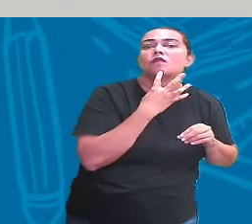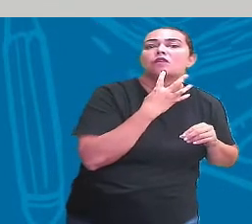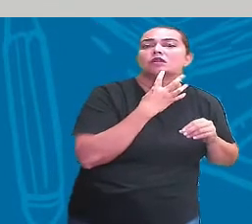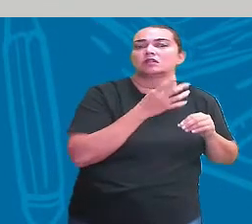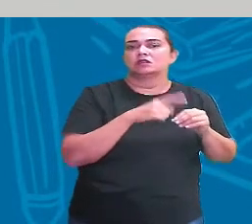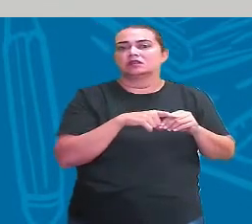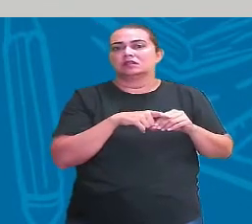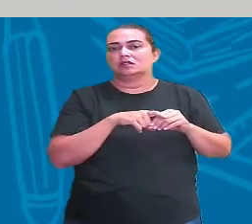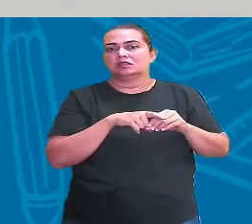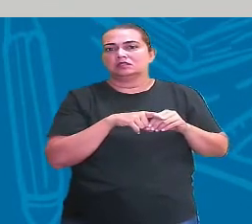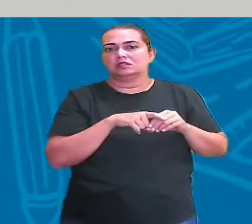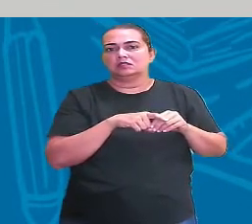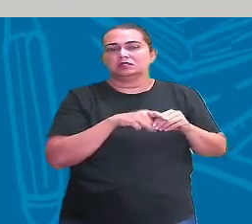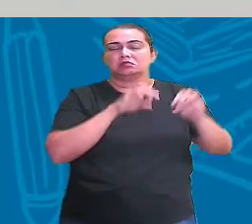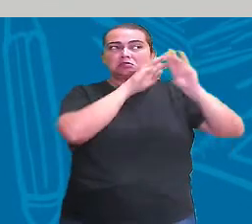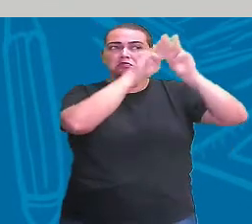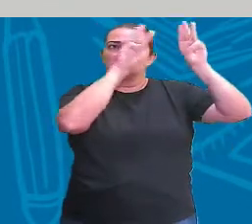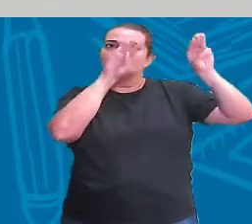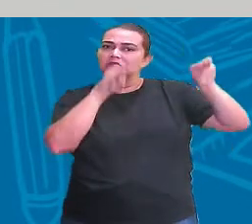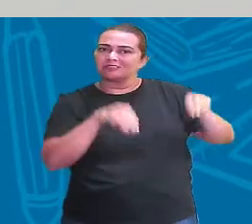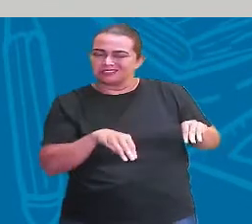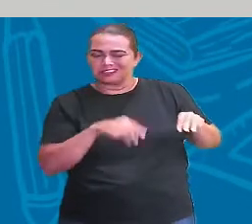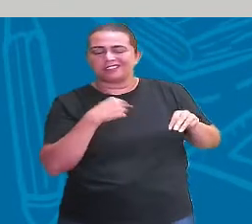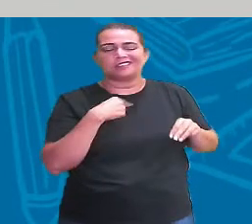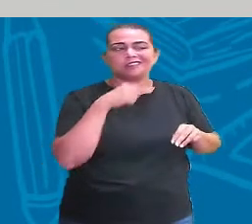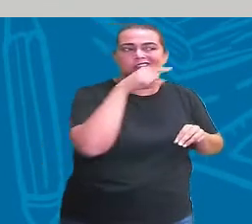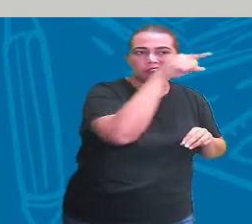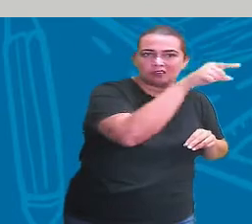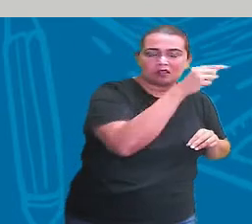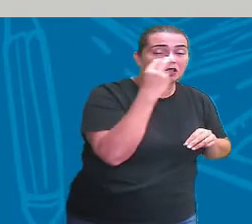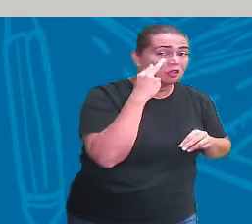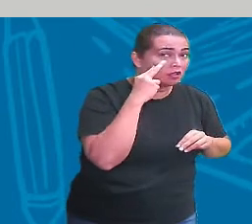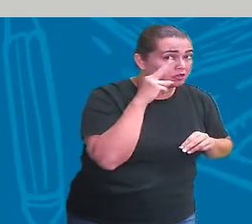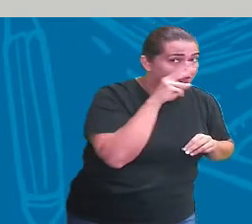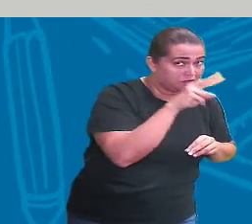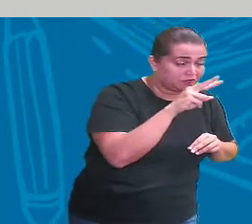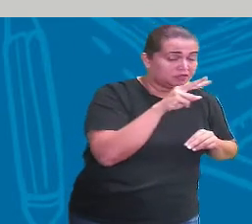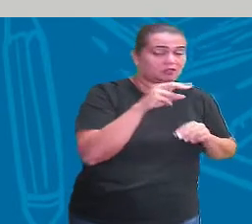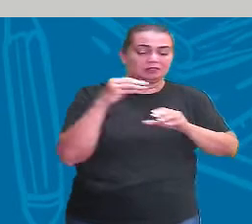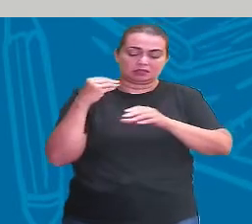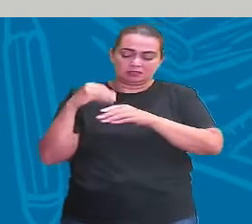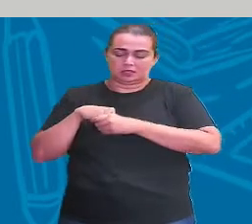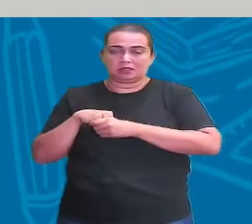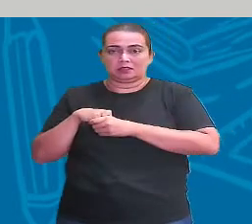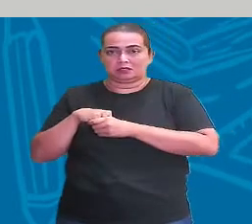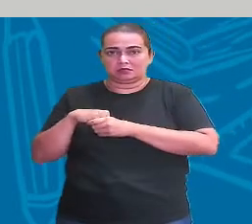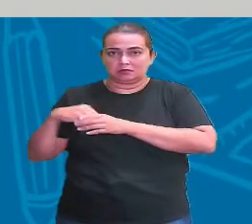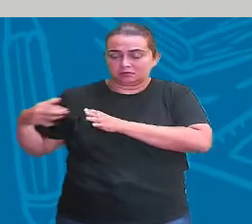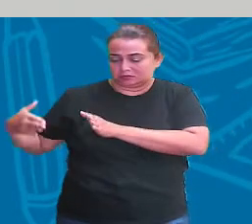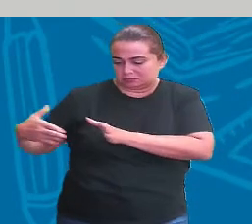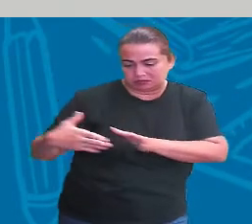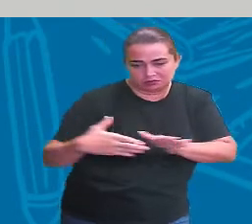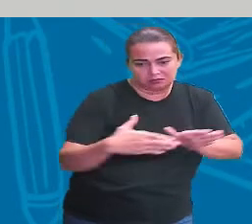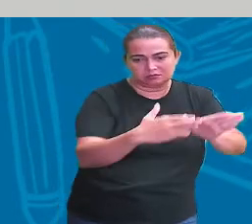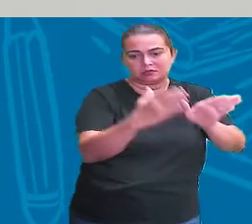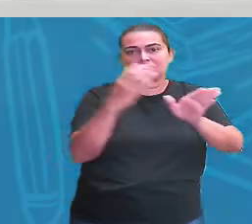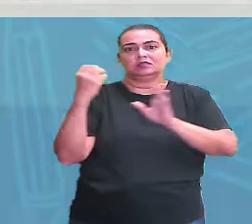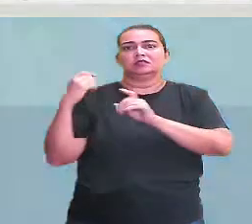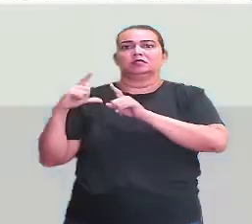trajeto, dentro do seu ITINERÁRIO, que é o seu ROTEIRO. Ok? Seguindo.